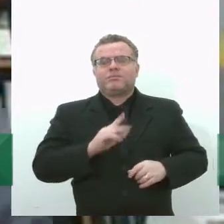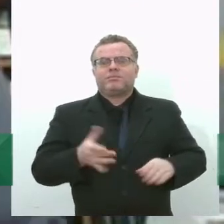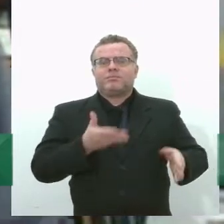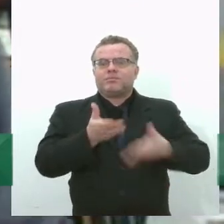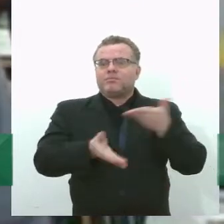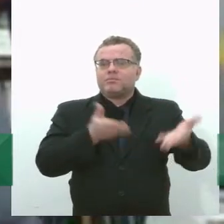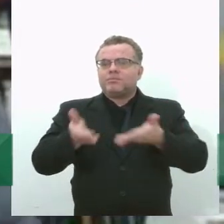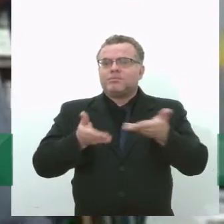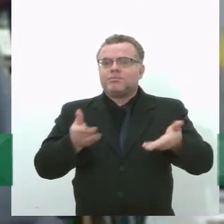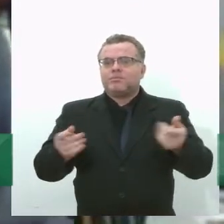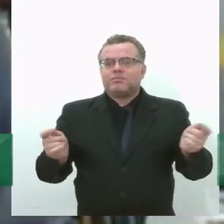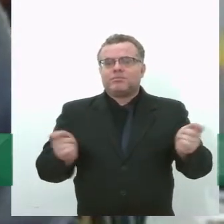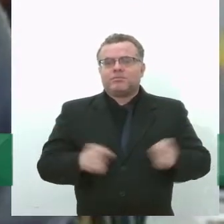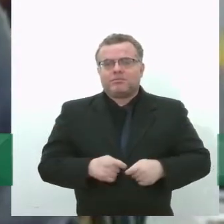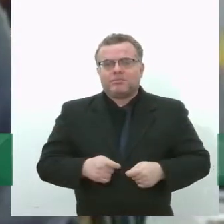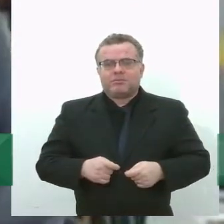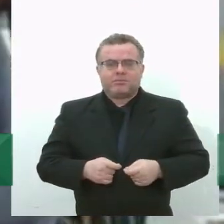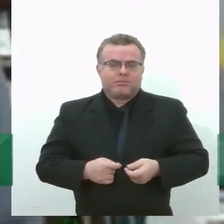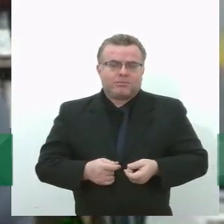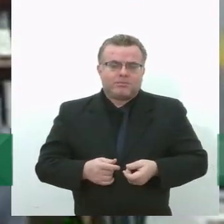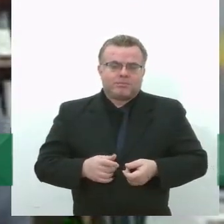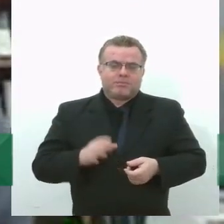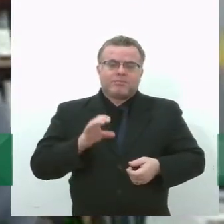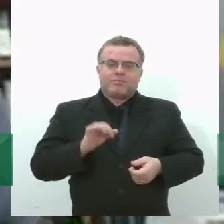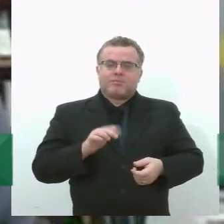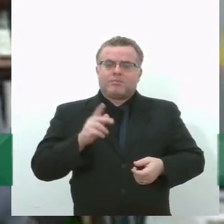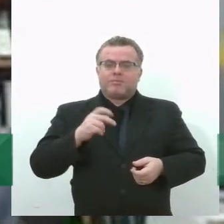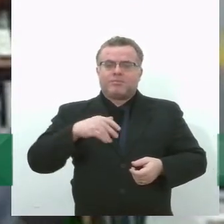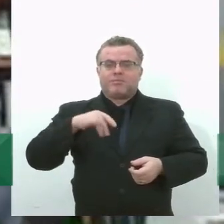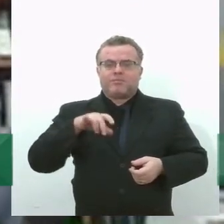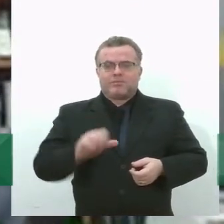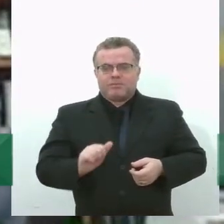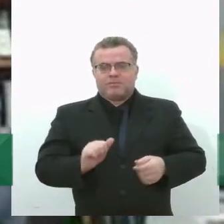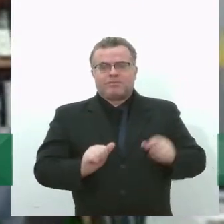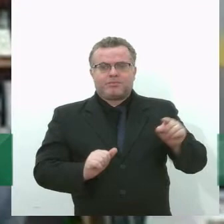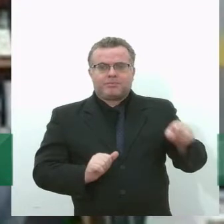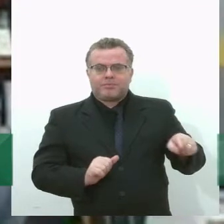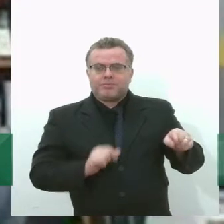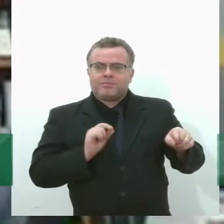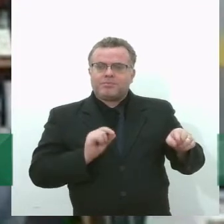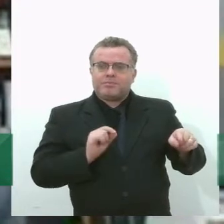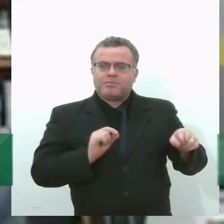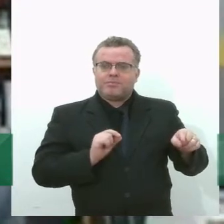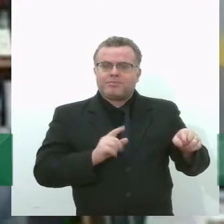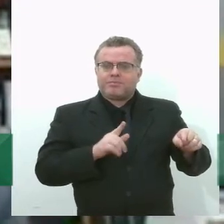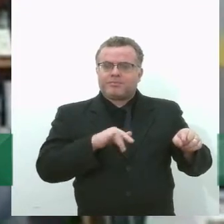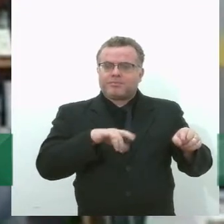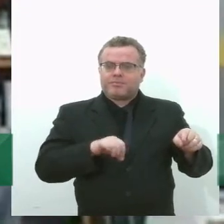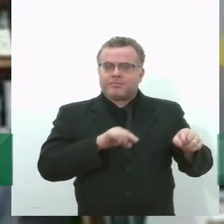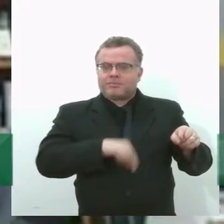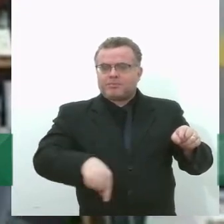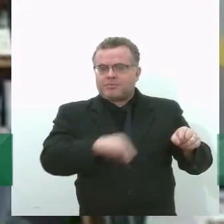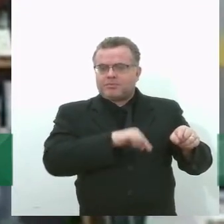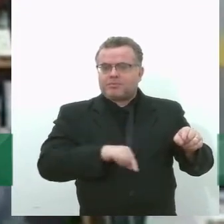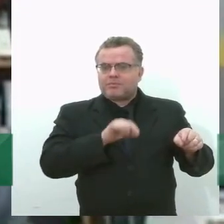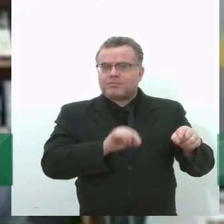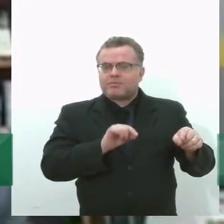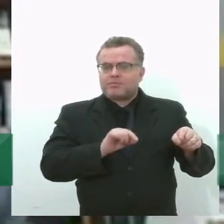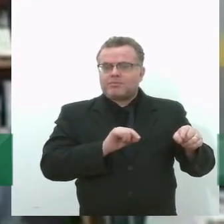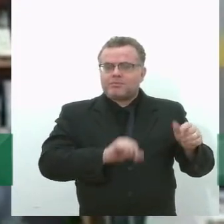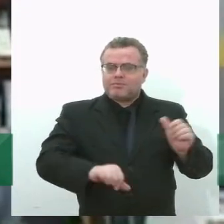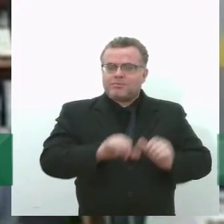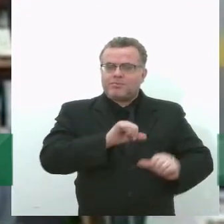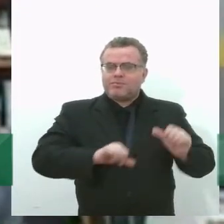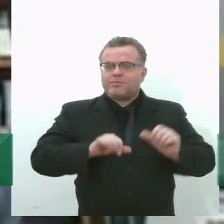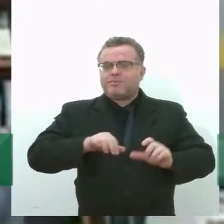orgânica do lixo, que, em geral, por volta de 50% do nosso lixo